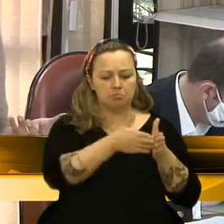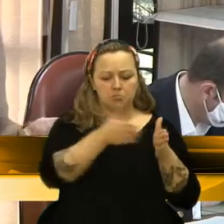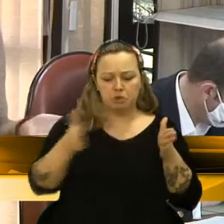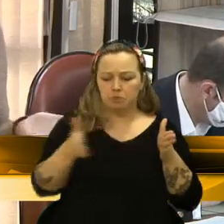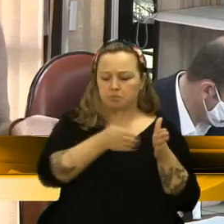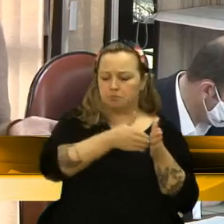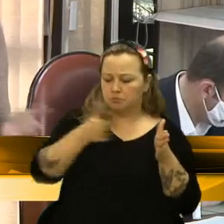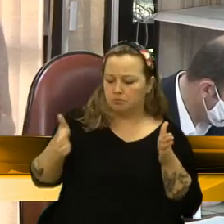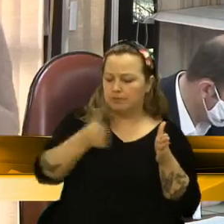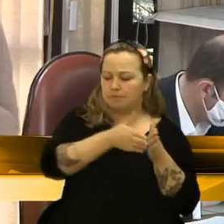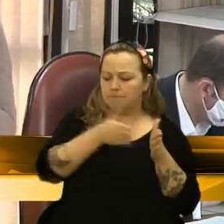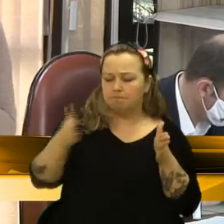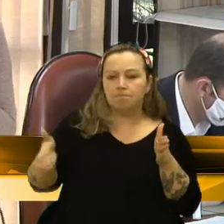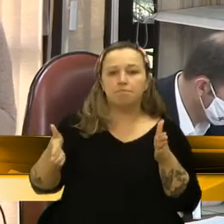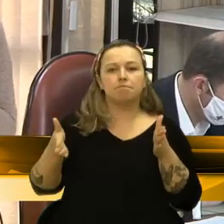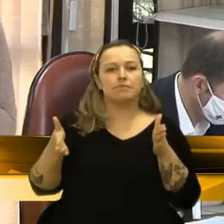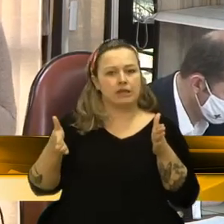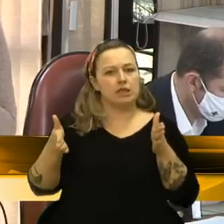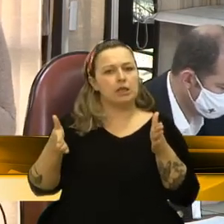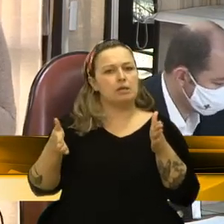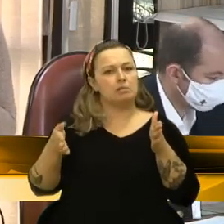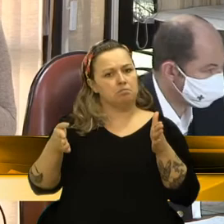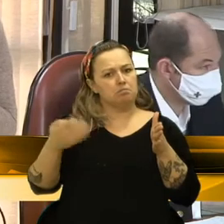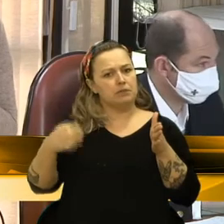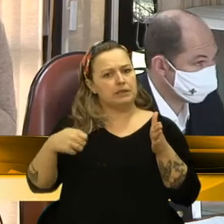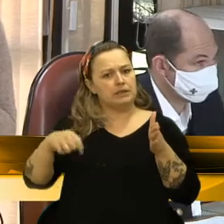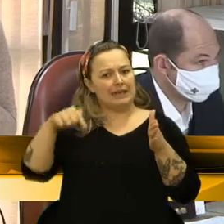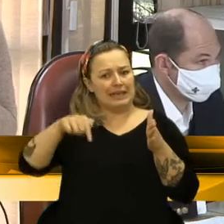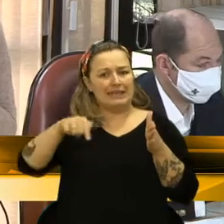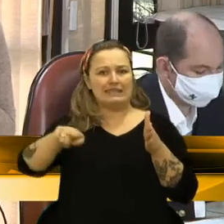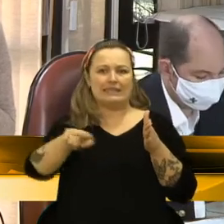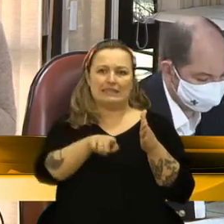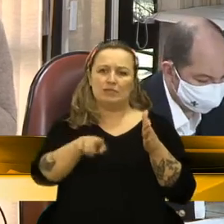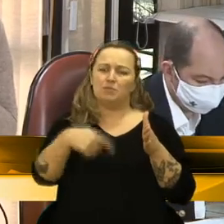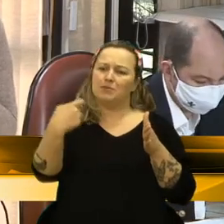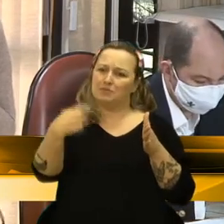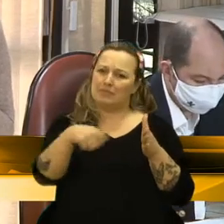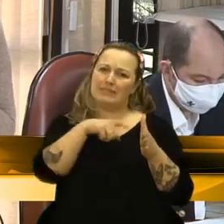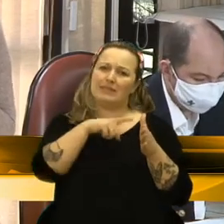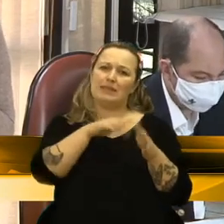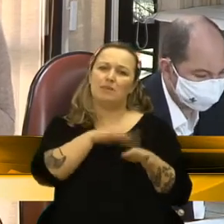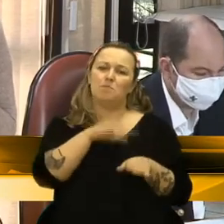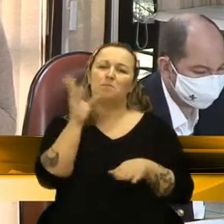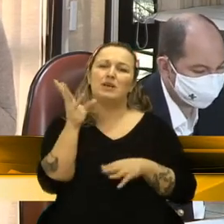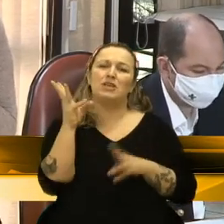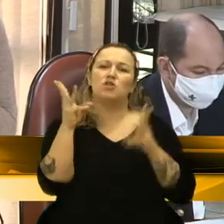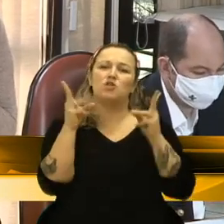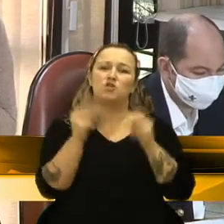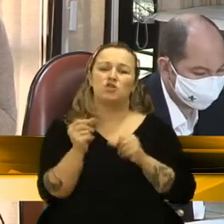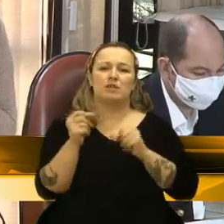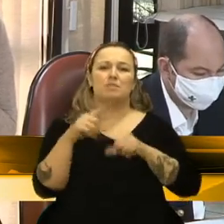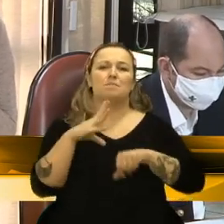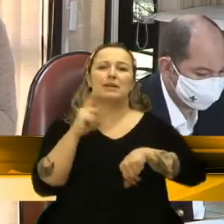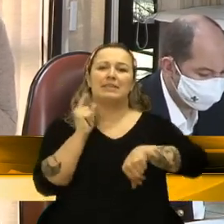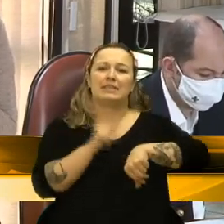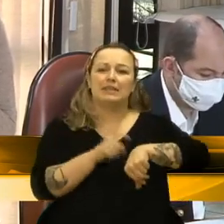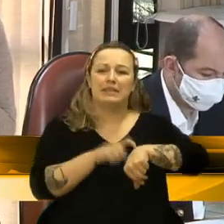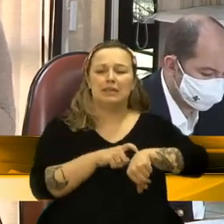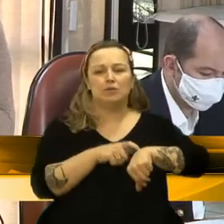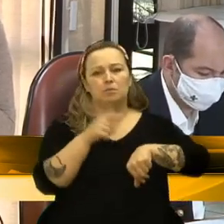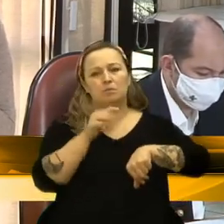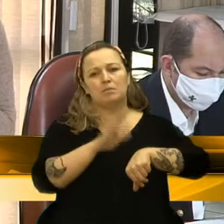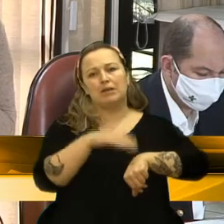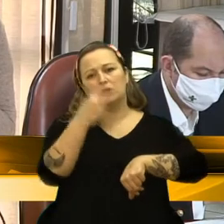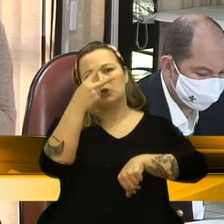vai exigir muito do serviço público para fazer essa adequação, que a gente consiga ter mais dois